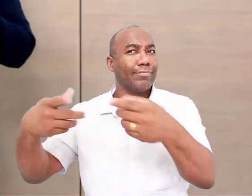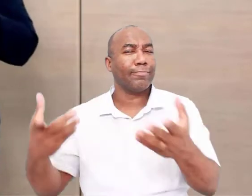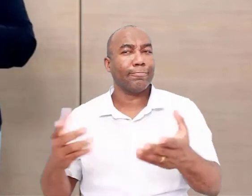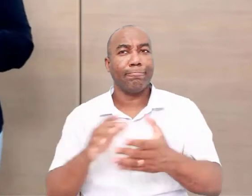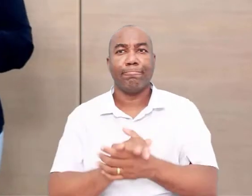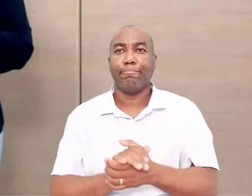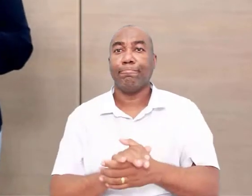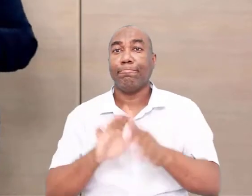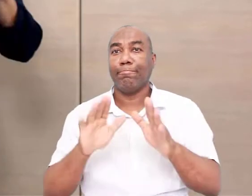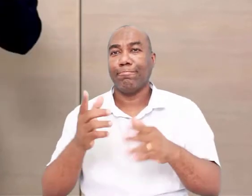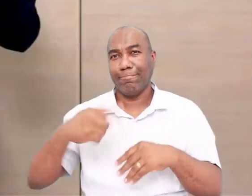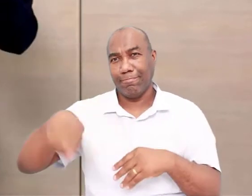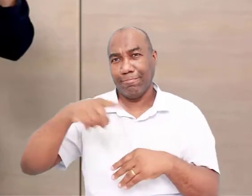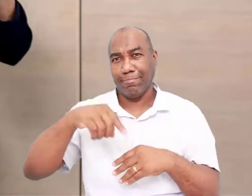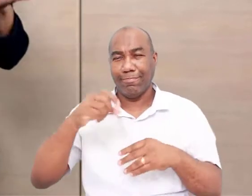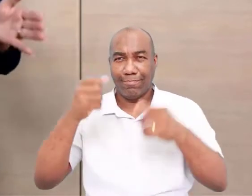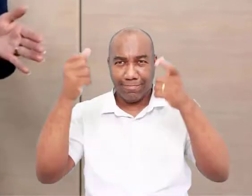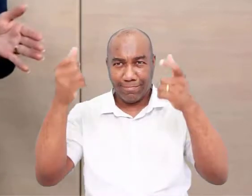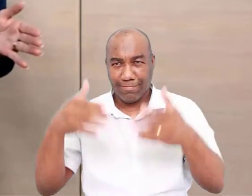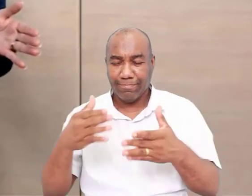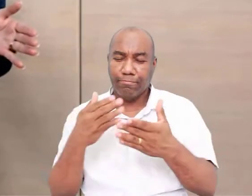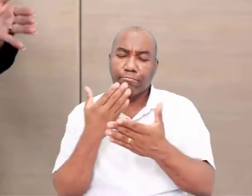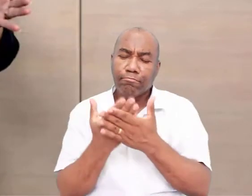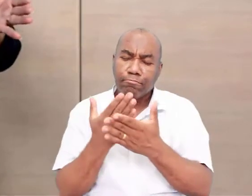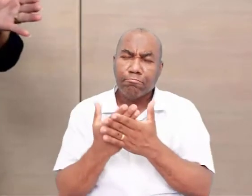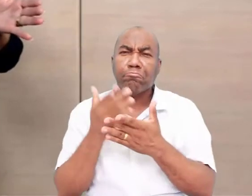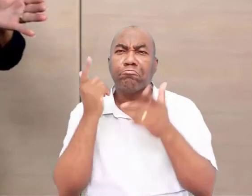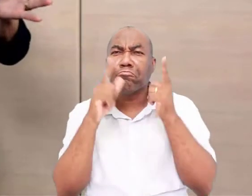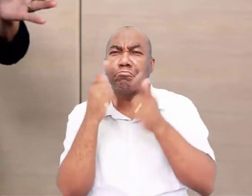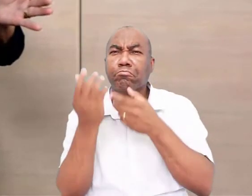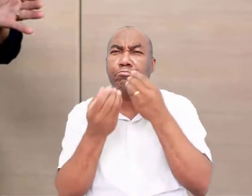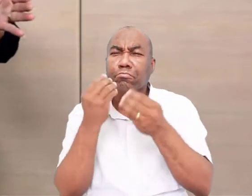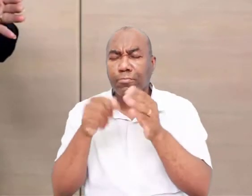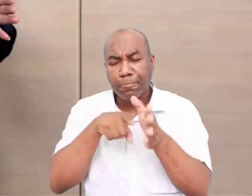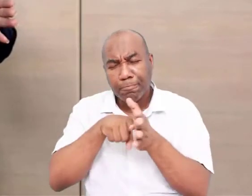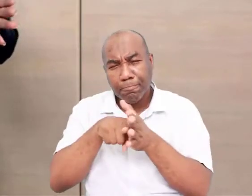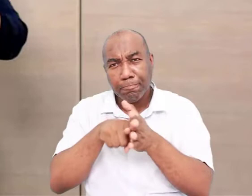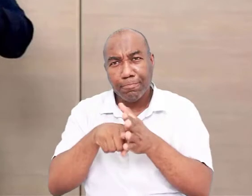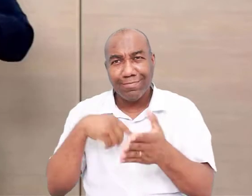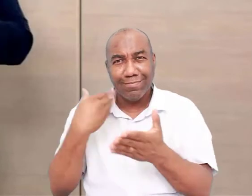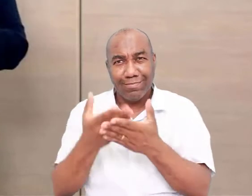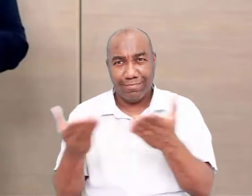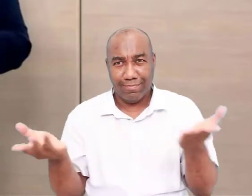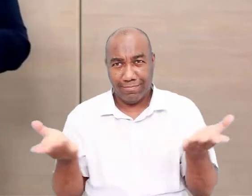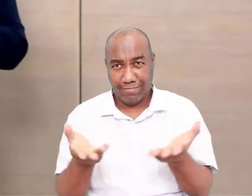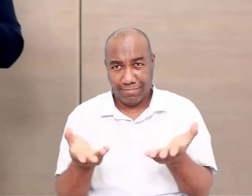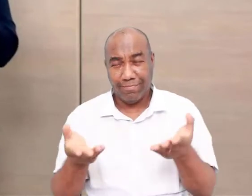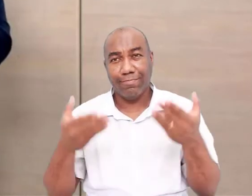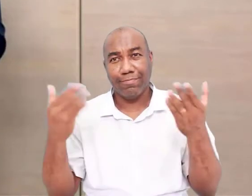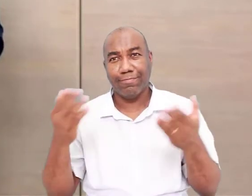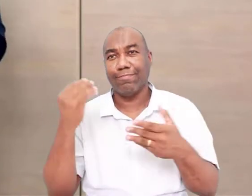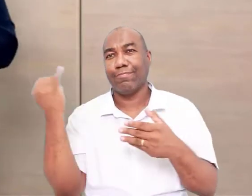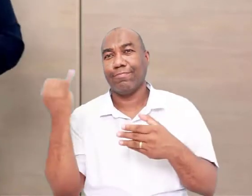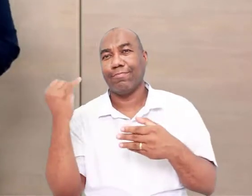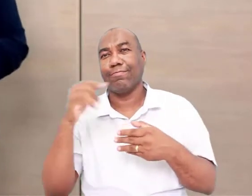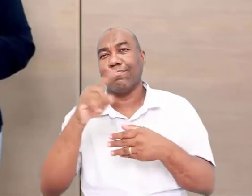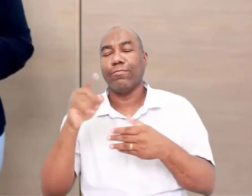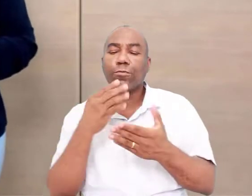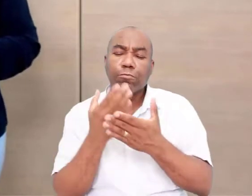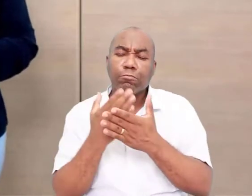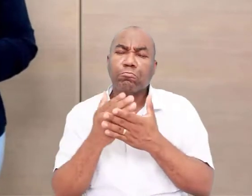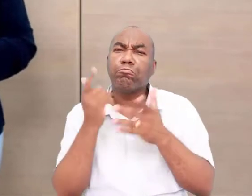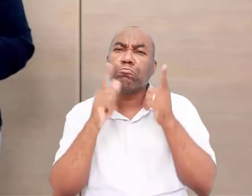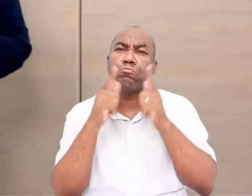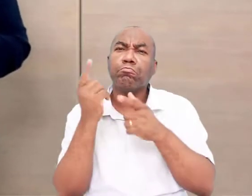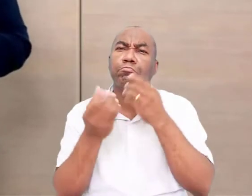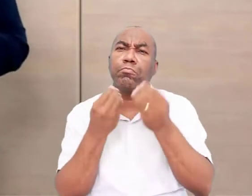Então a gente vai falar dele desde o surgimento dele até hoje. Então esse é um período bastante significativo.